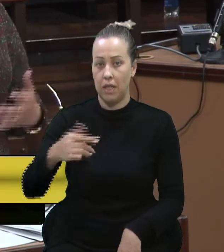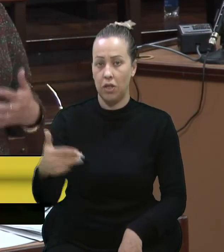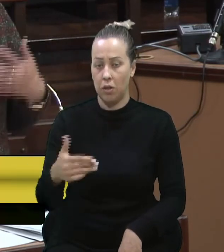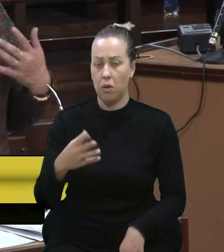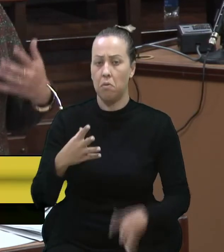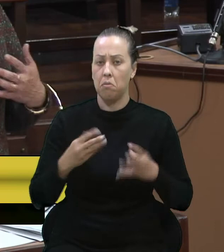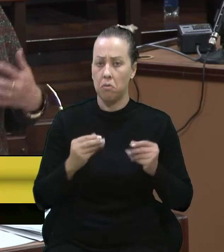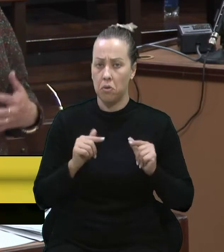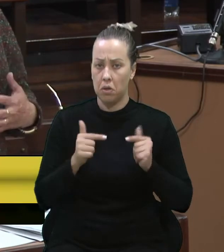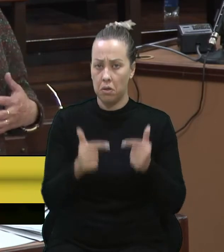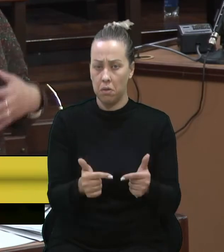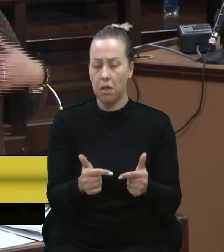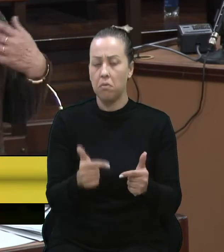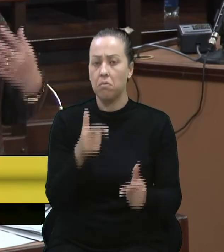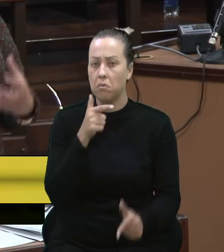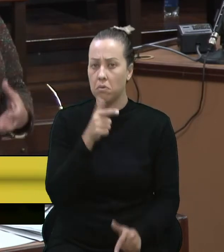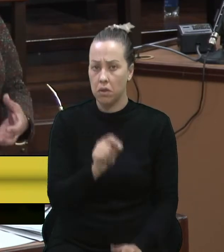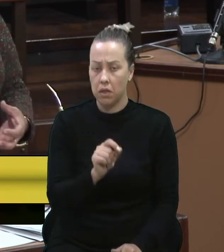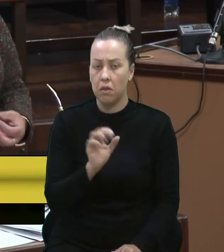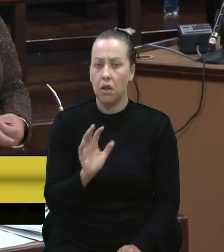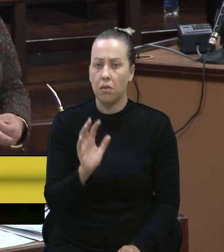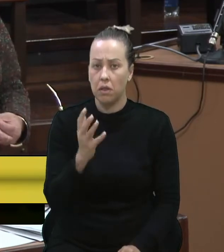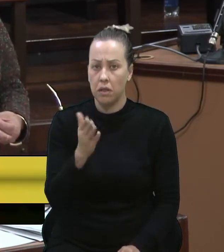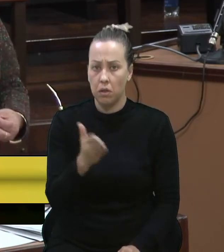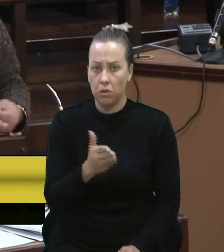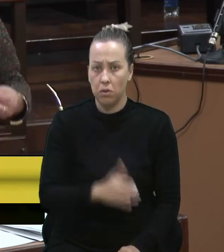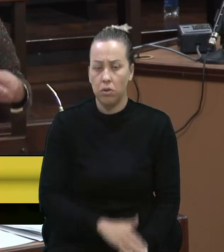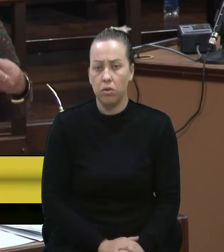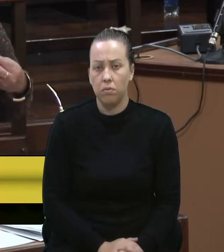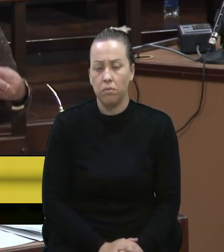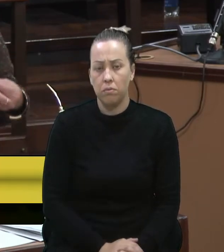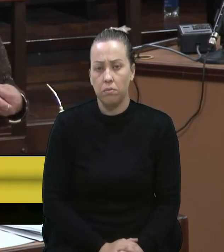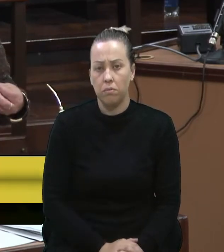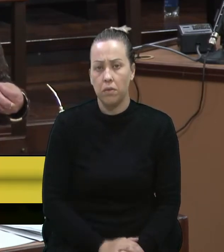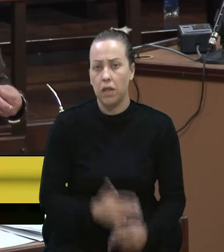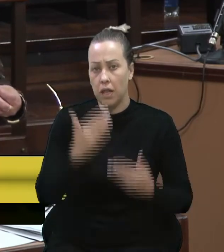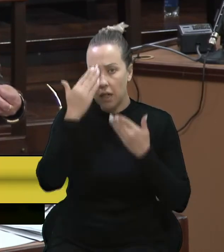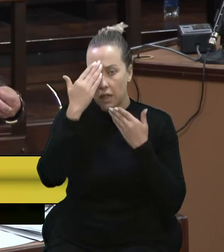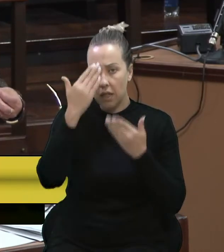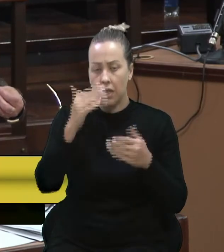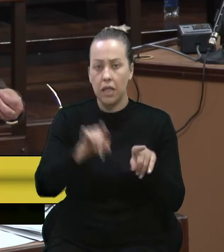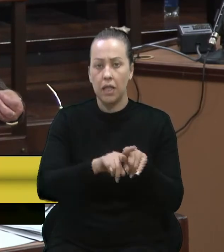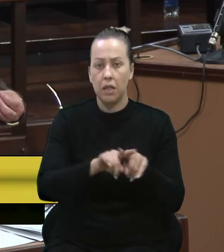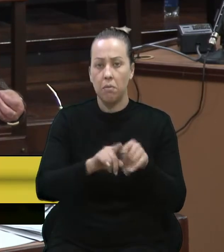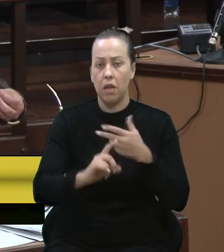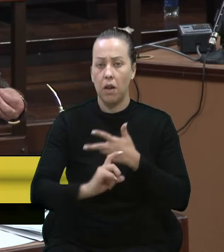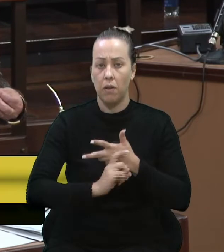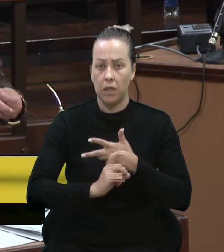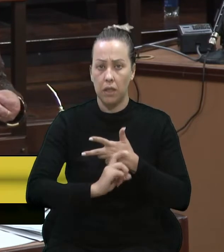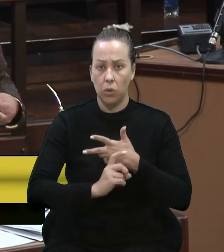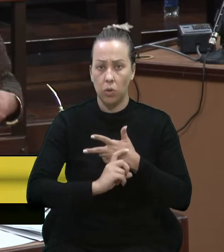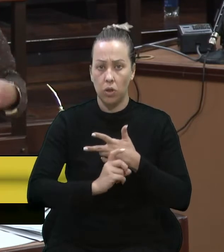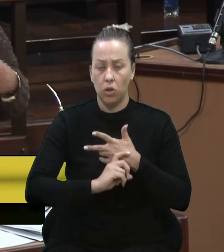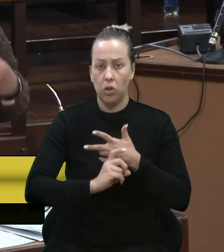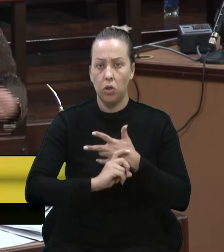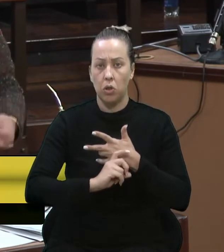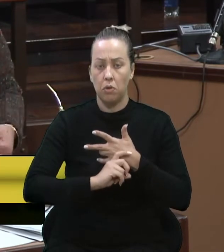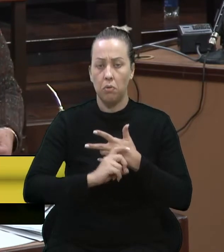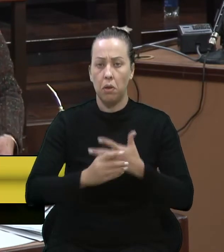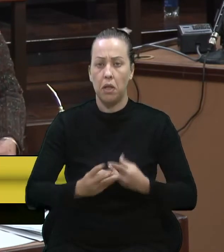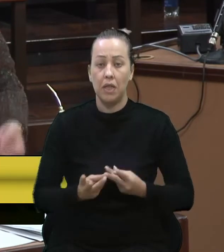trabalharam para que isso pudesse acontecer hoje. E agradecer também ao executivo, pela